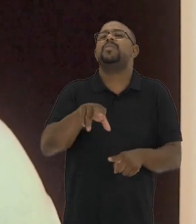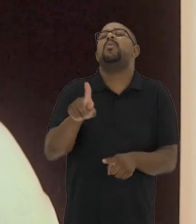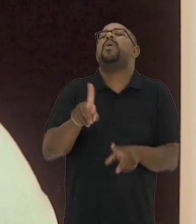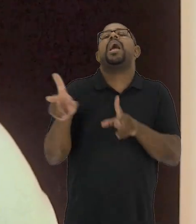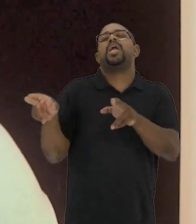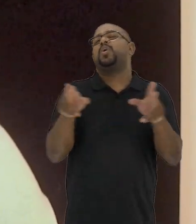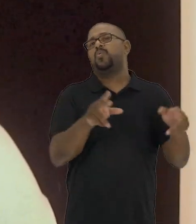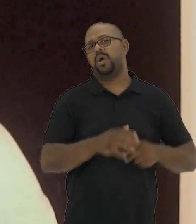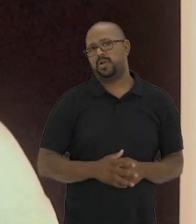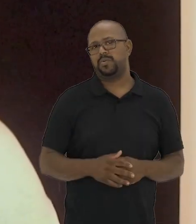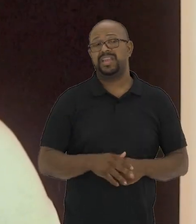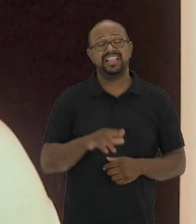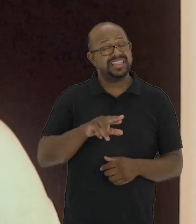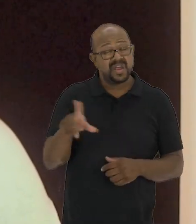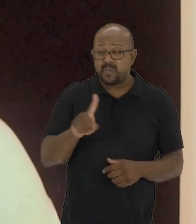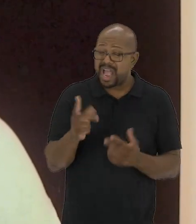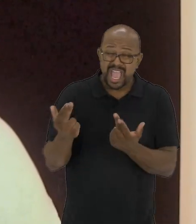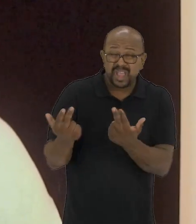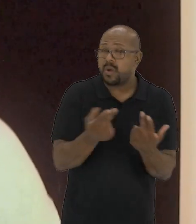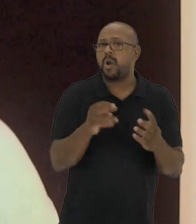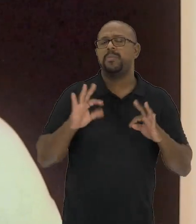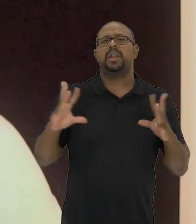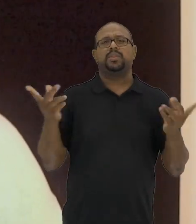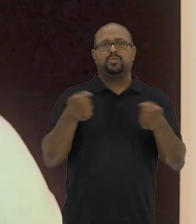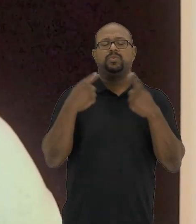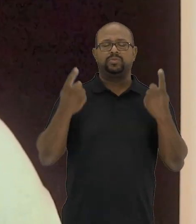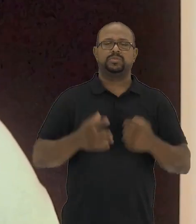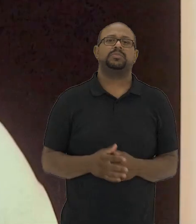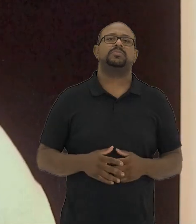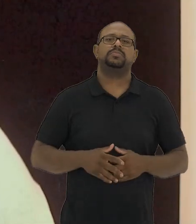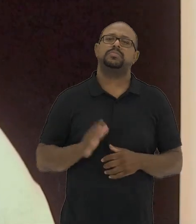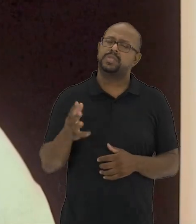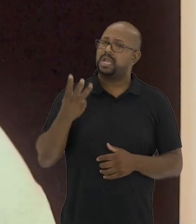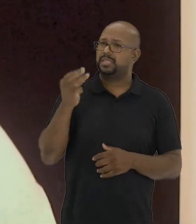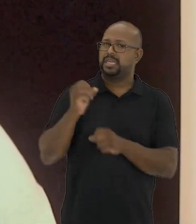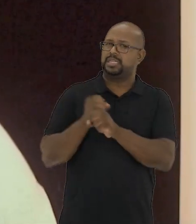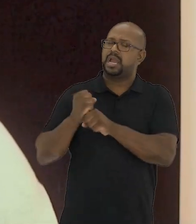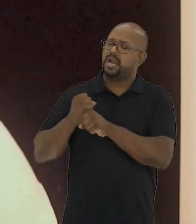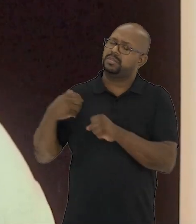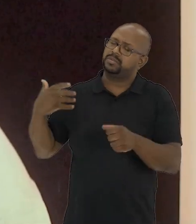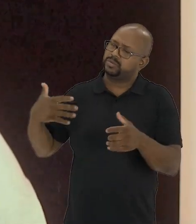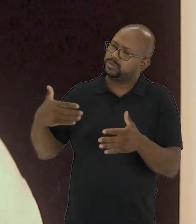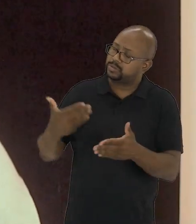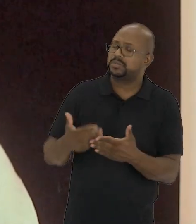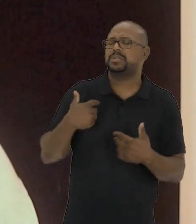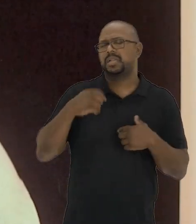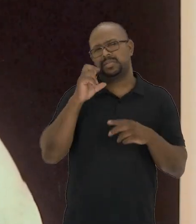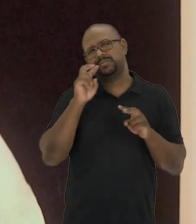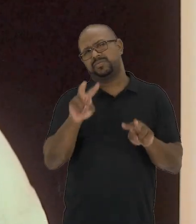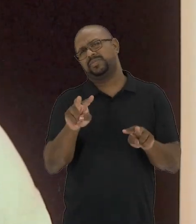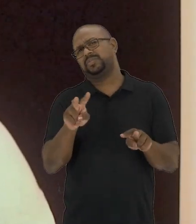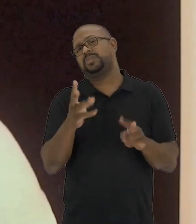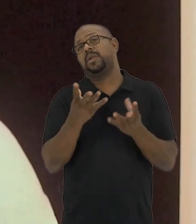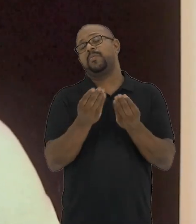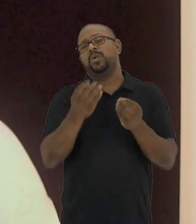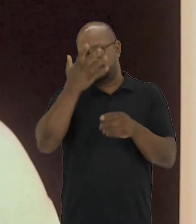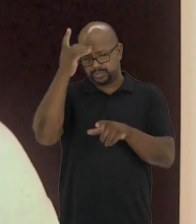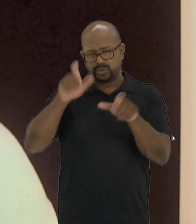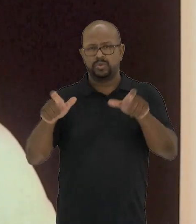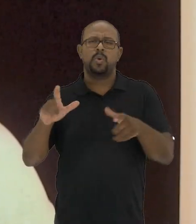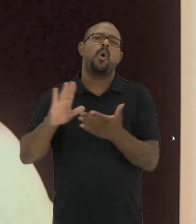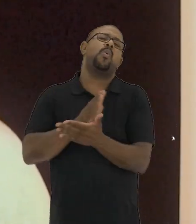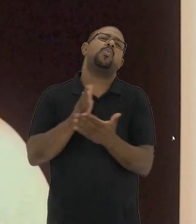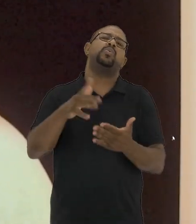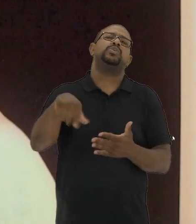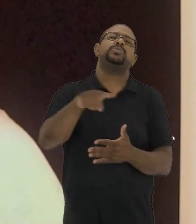e social de um corpo não é o mesmo e não é igual para todos. Nos últimos 30 anos, temos